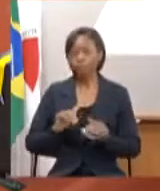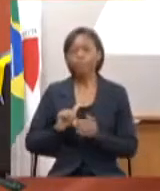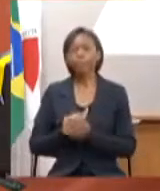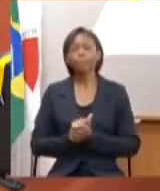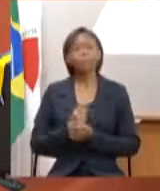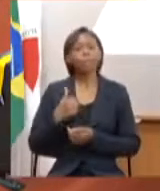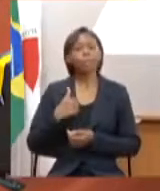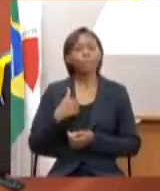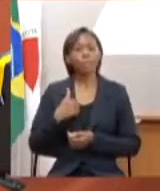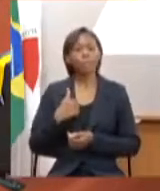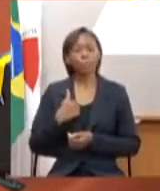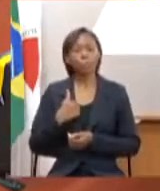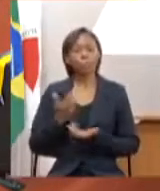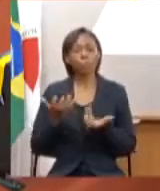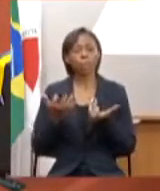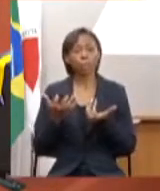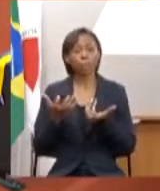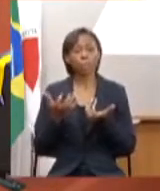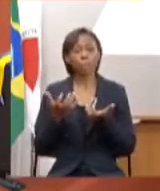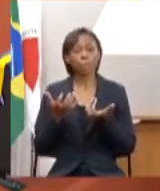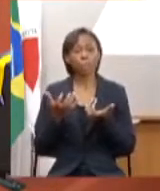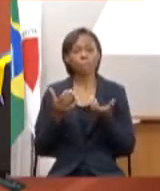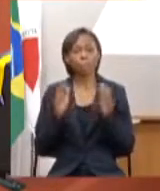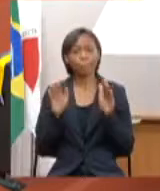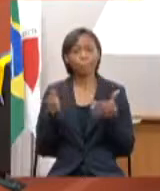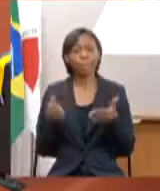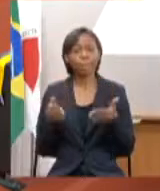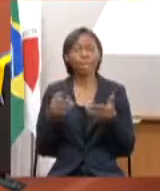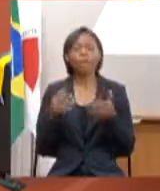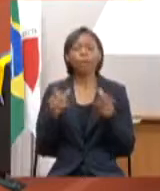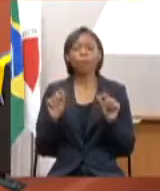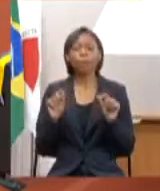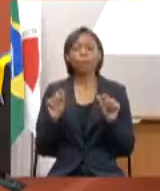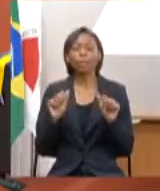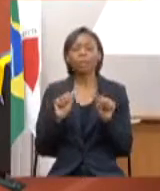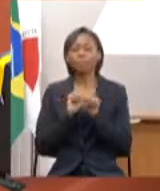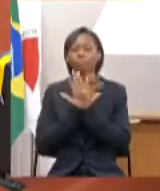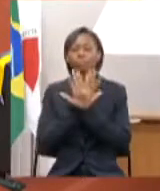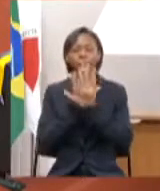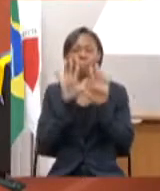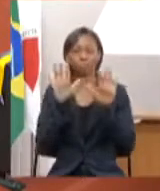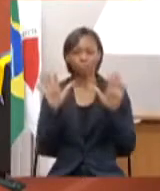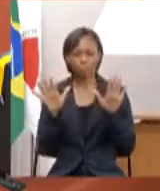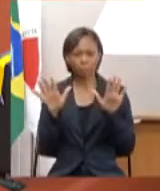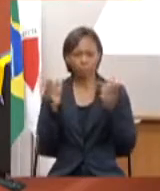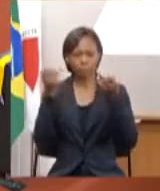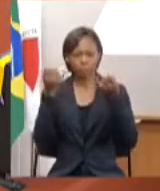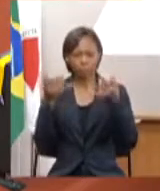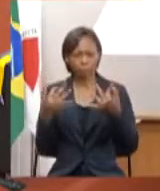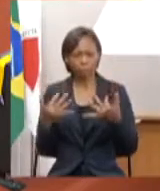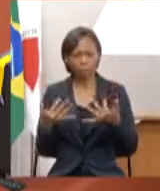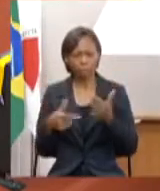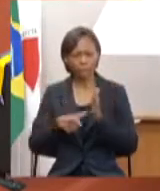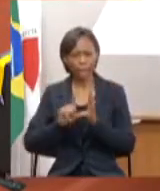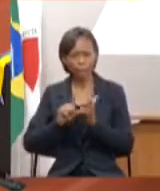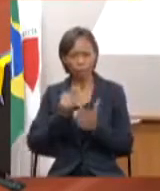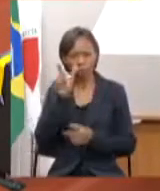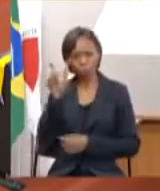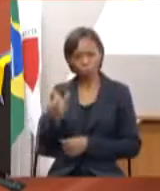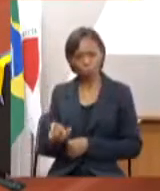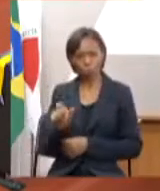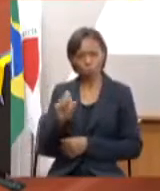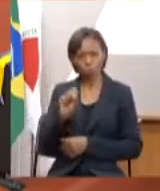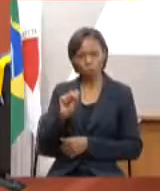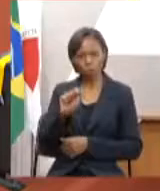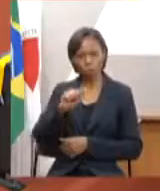eu me permitir específico até para esclarecer sobre o que o Samer falou e